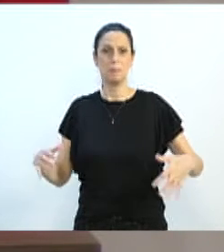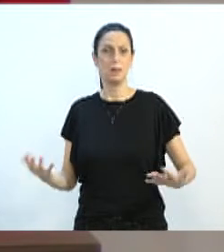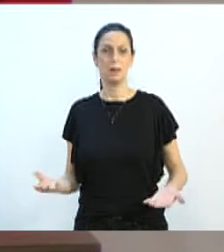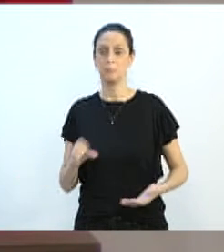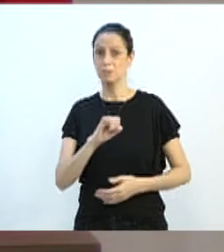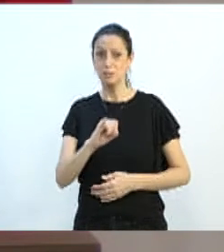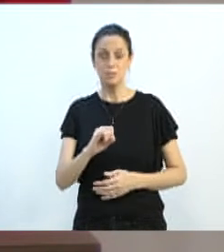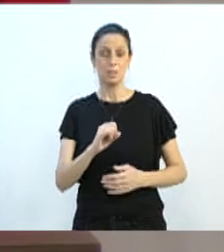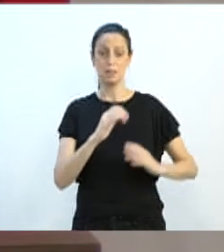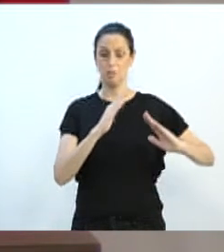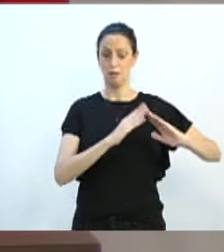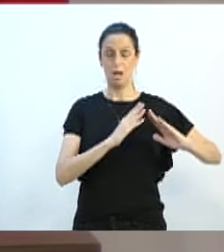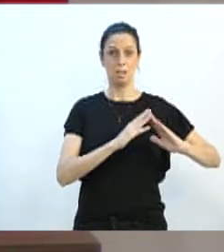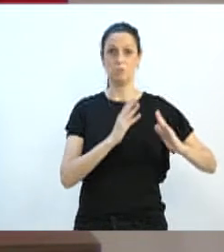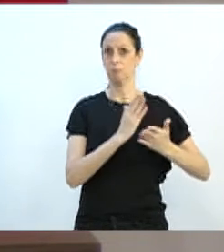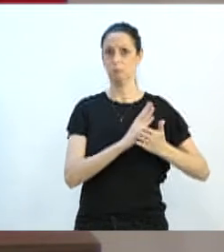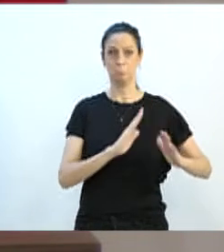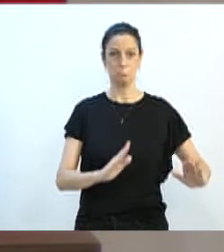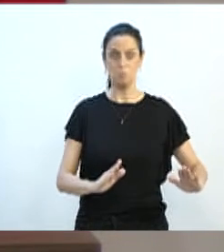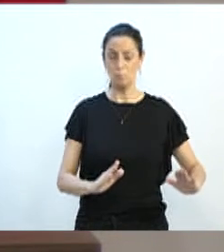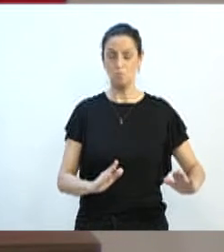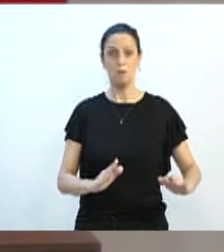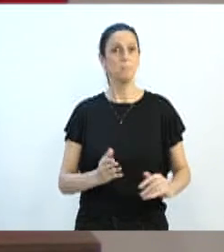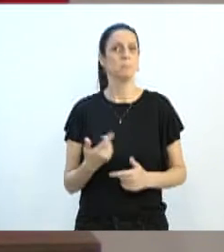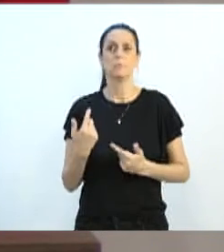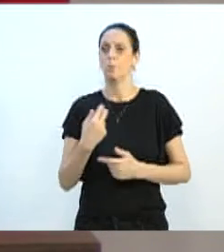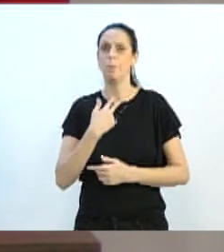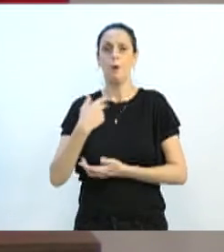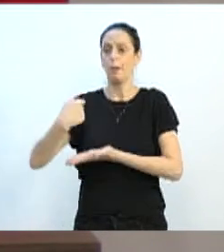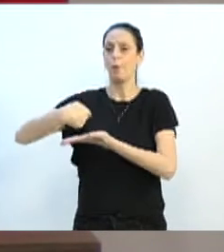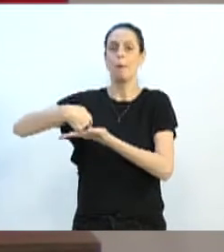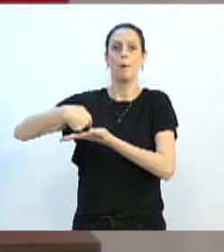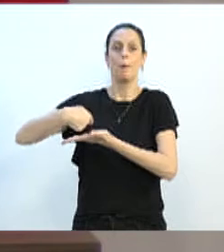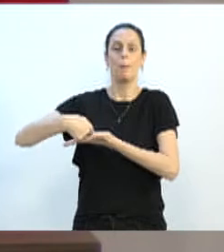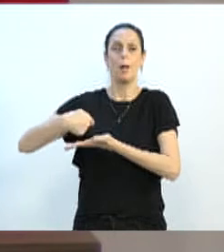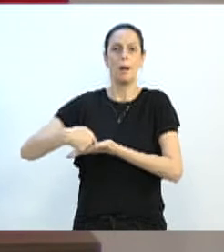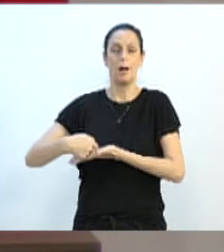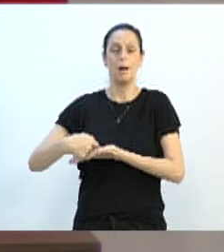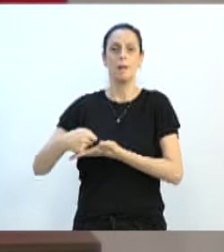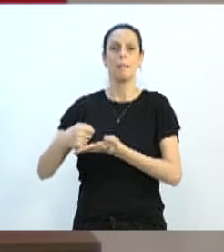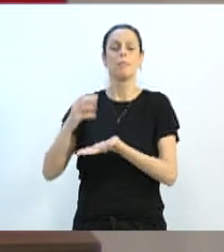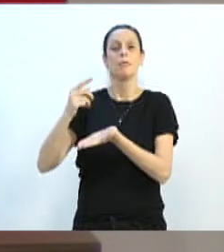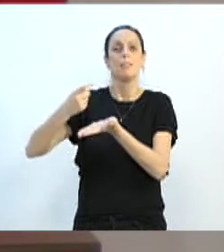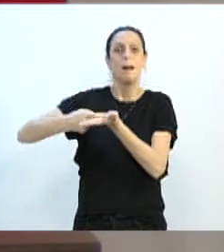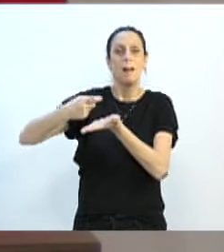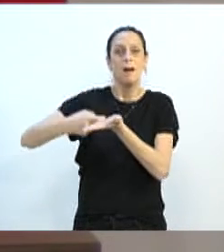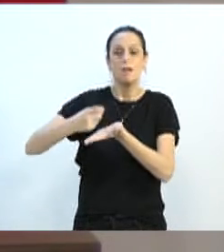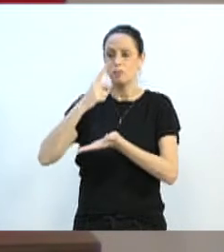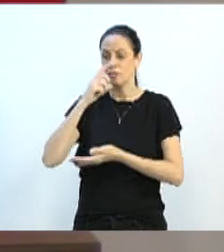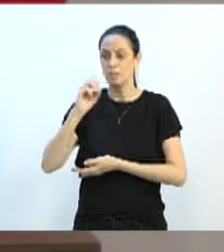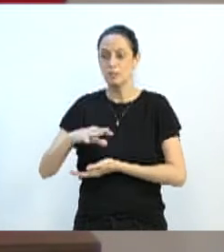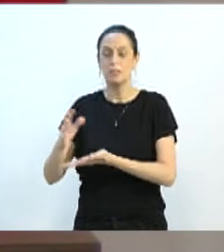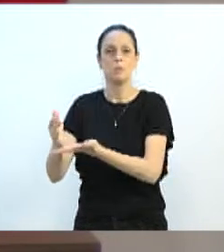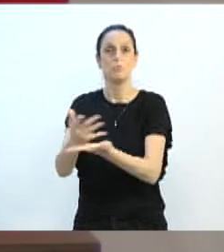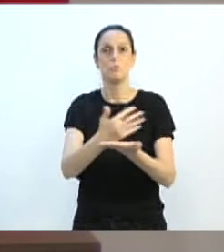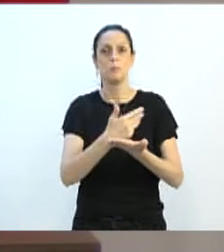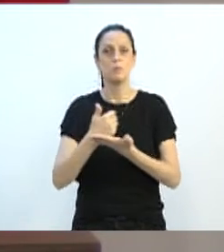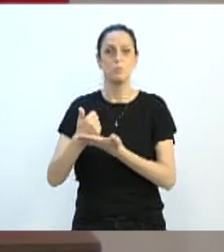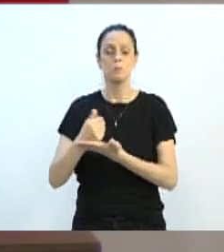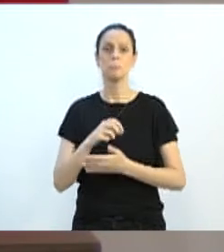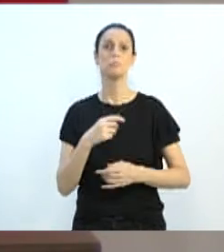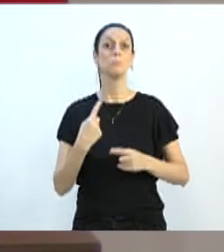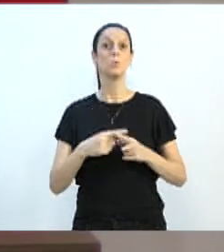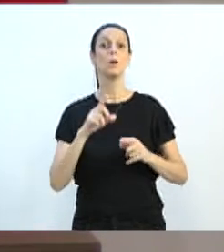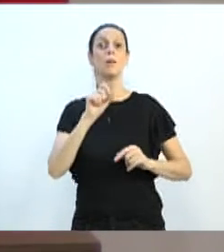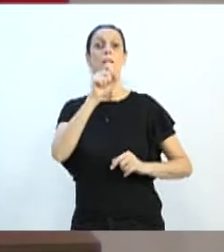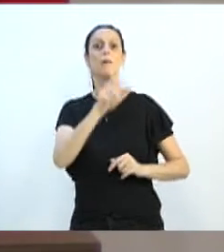a taxa do lixo. Subentende-se dessa forma. Foi tomado pelo DENIT, já não é mais responsabilidade do morador.